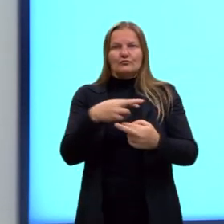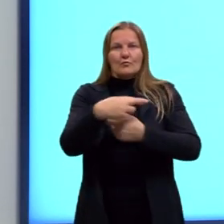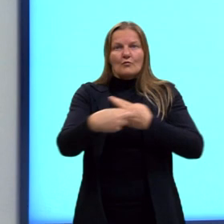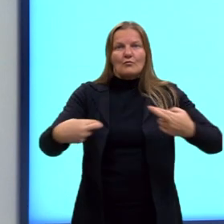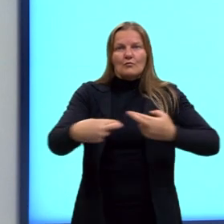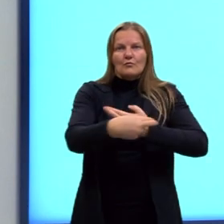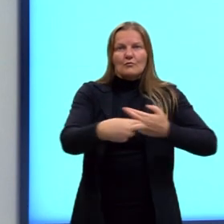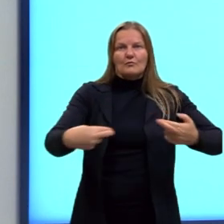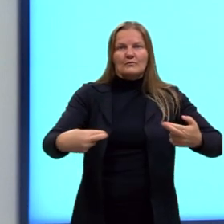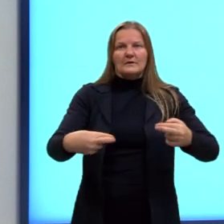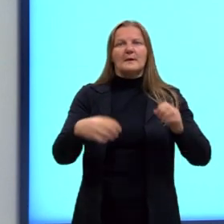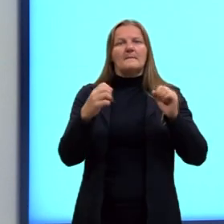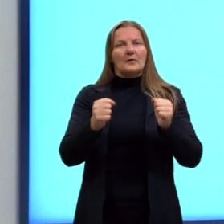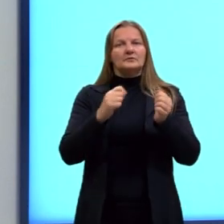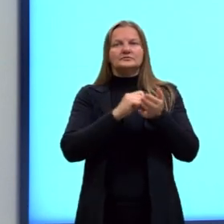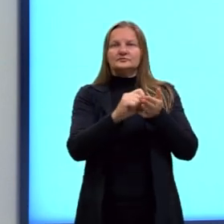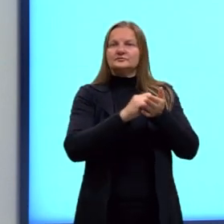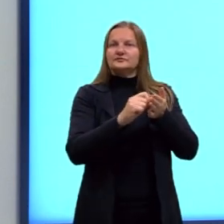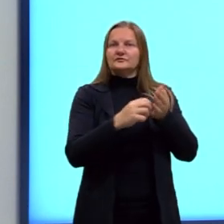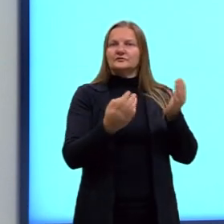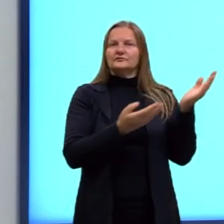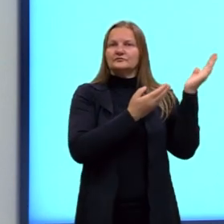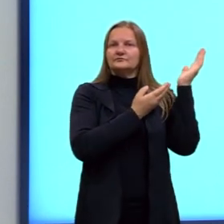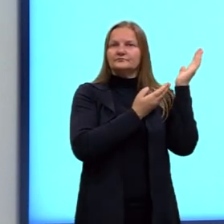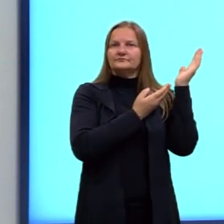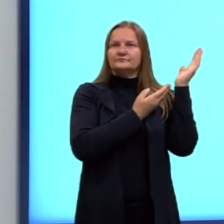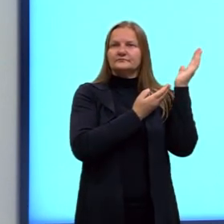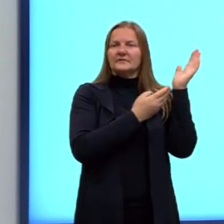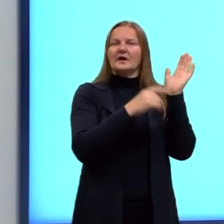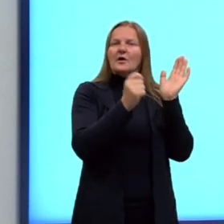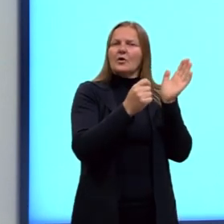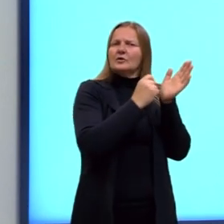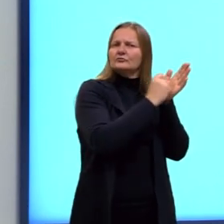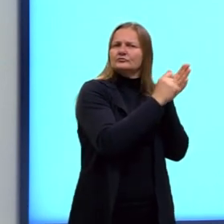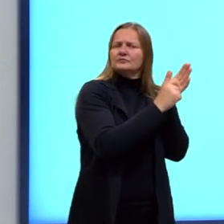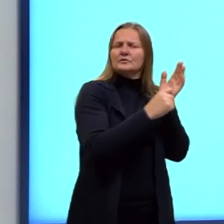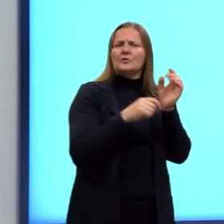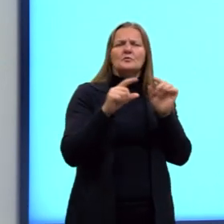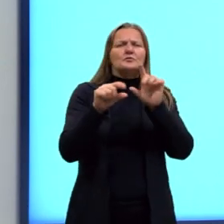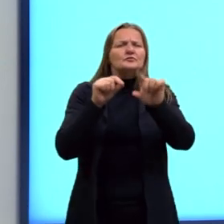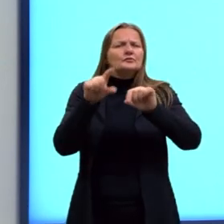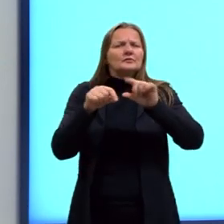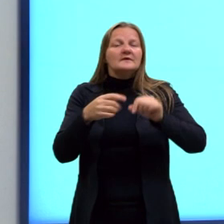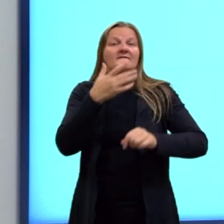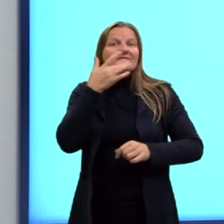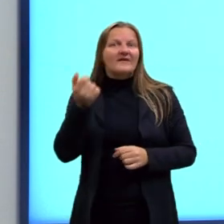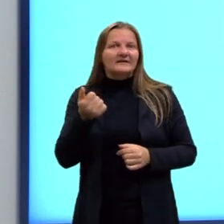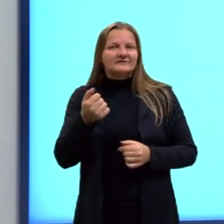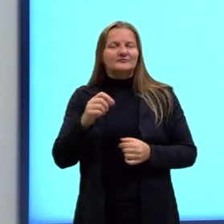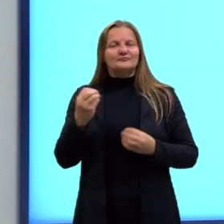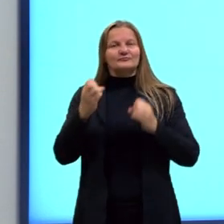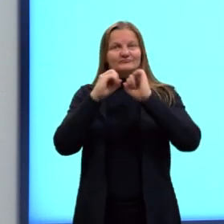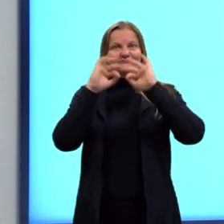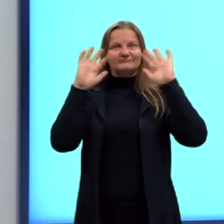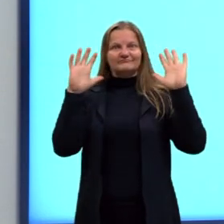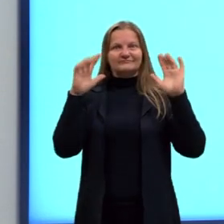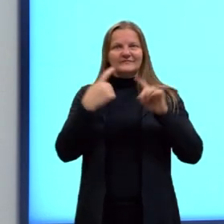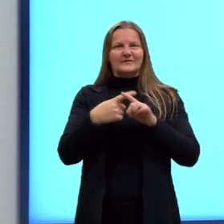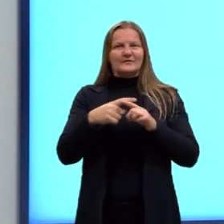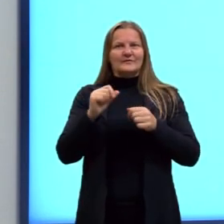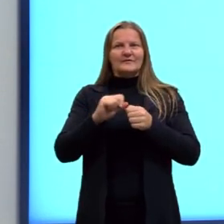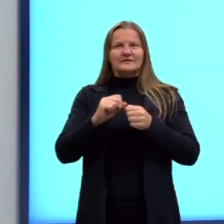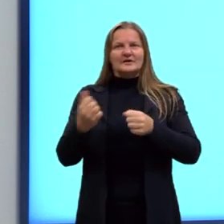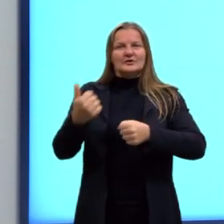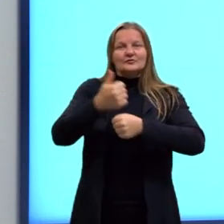pode escrever, aqui a gente usou Q1 e Q2. A gente vai escrever por opção, para ficar mais fácil para a gente fazer. A gente vai